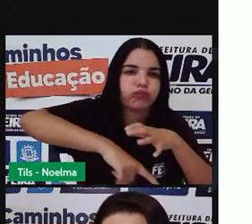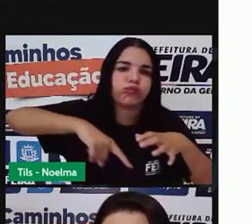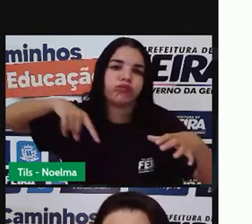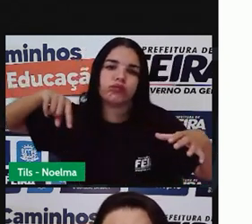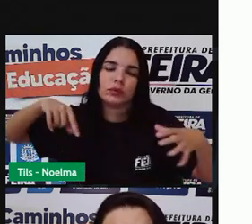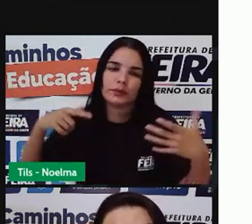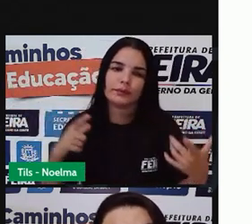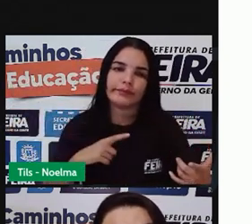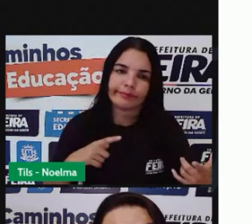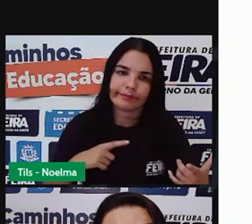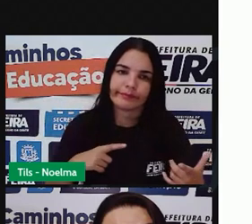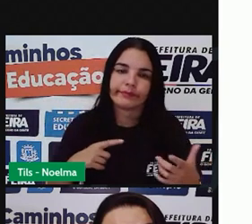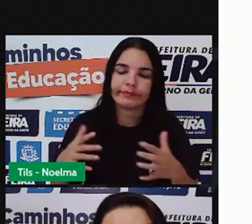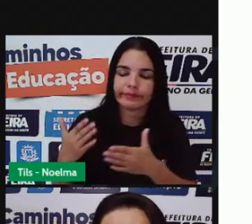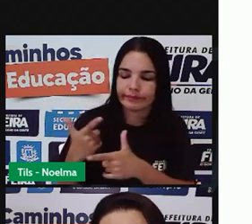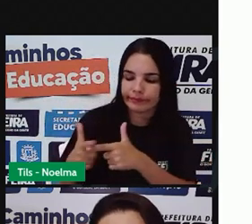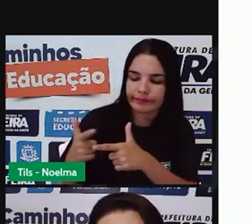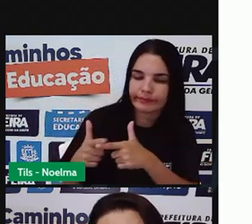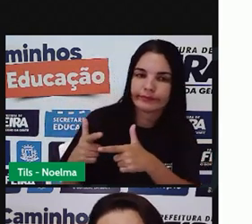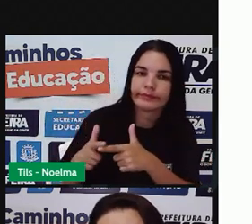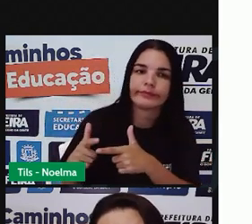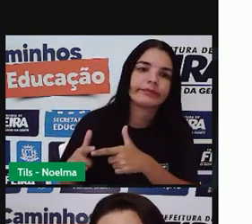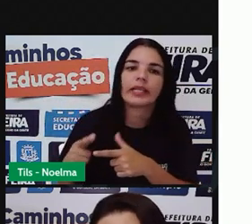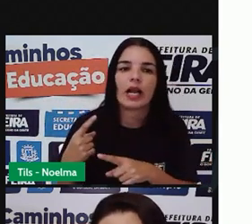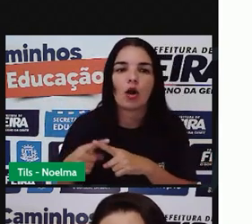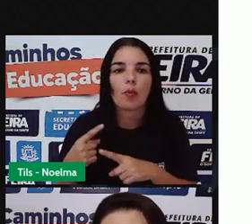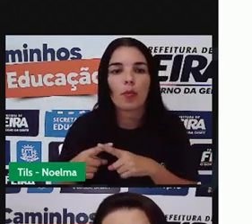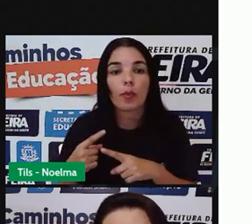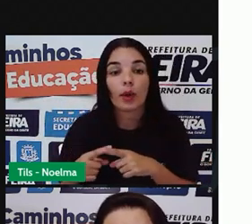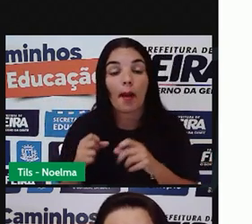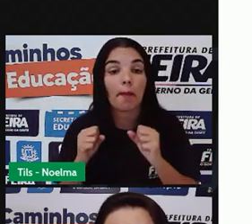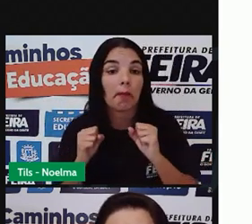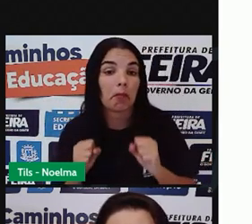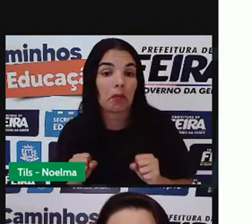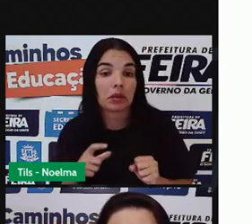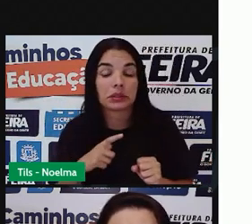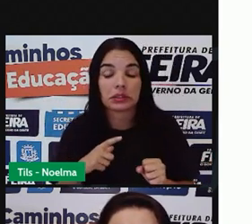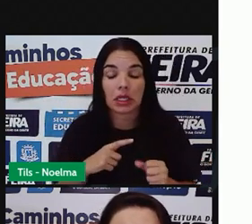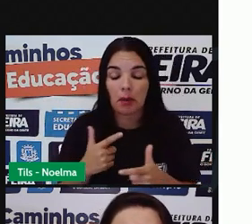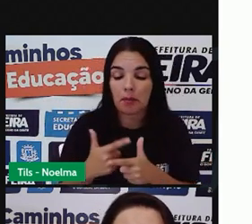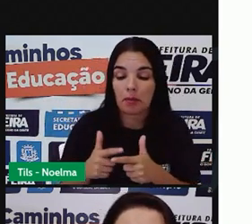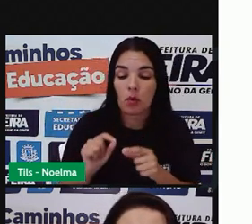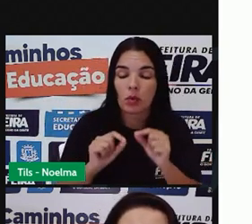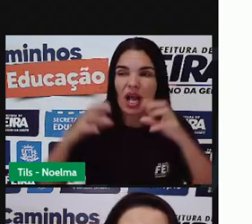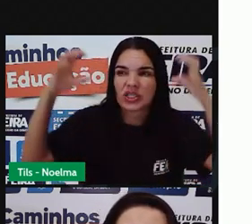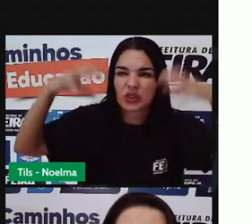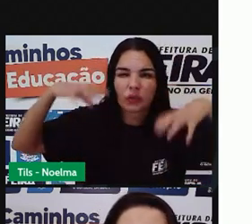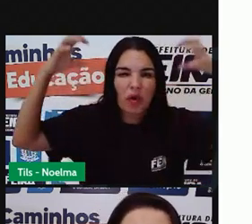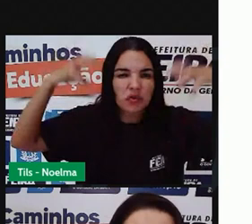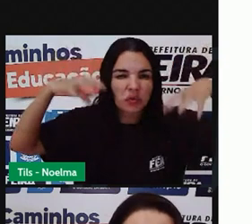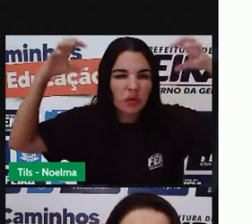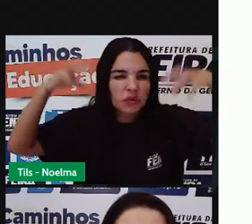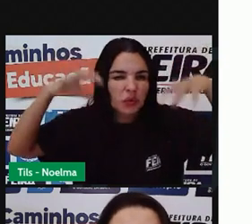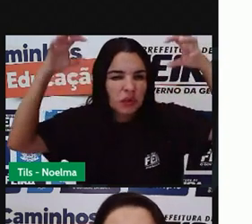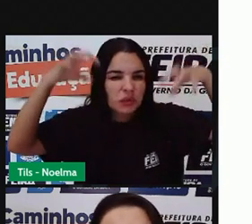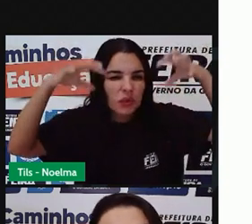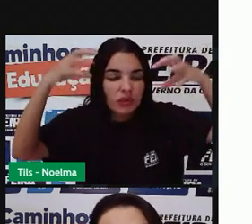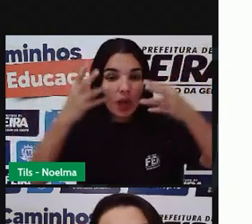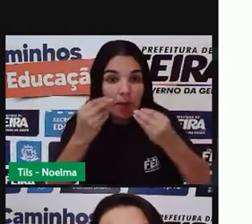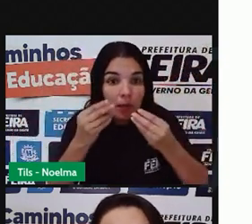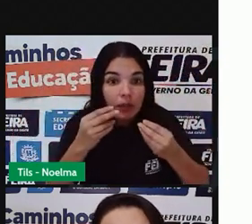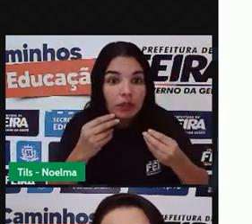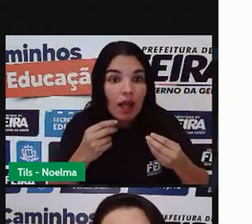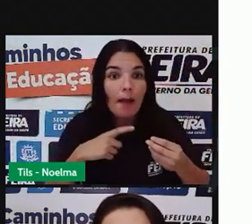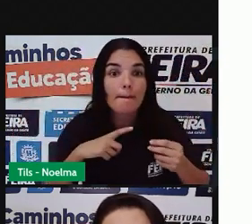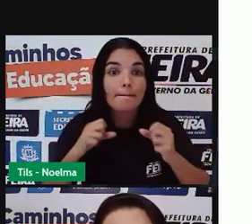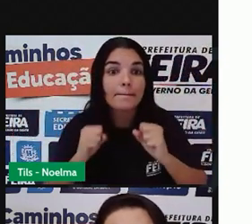vegetação devido à própria água da chuva retirar essa parte mais nutritiva do